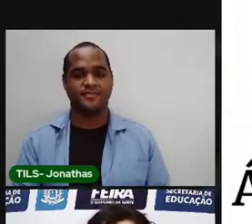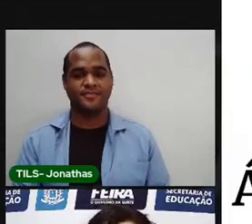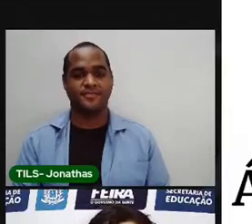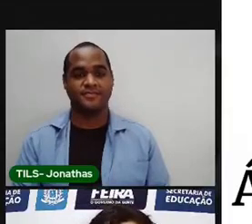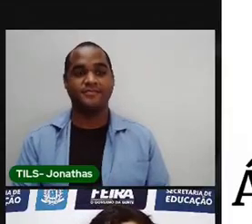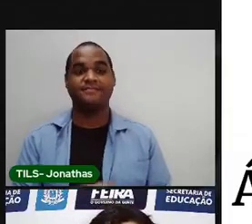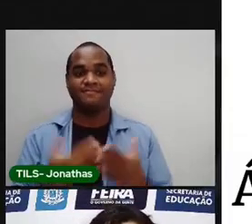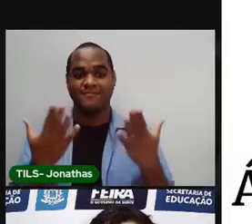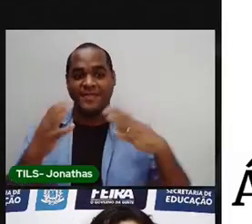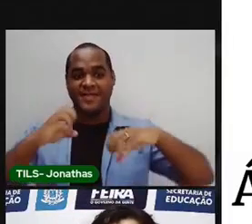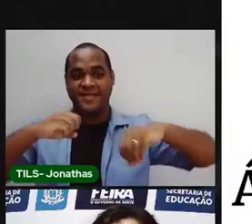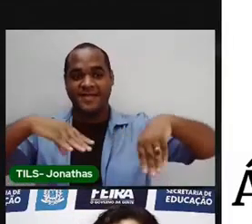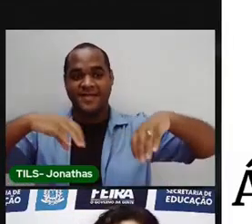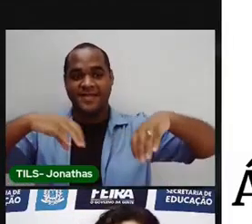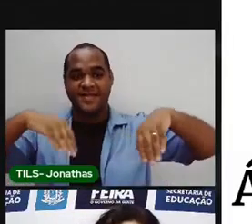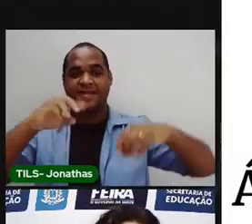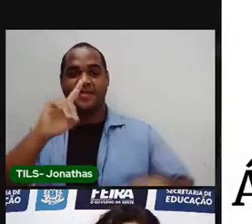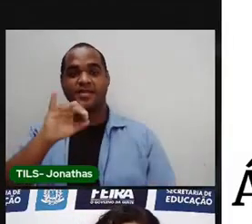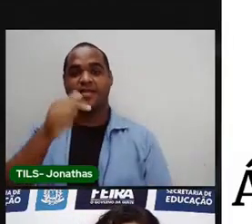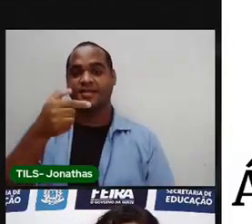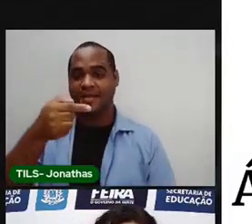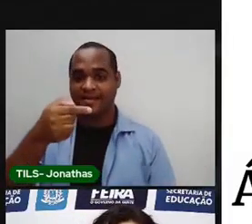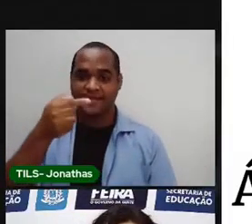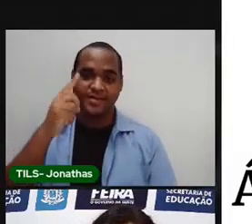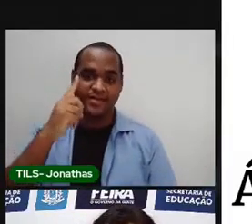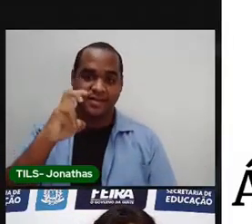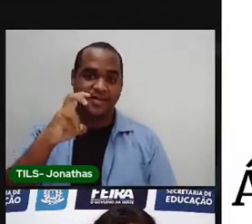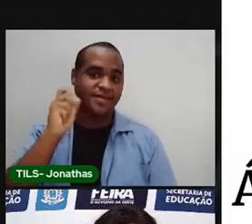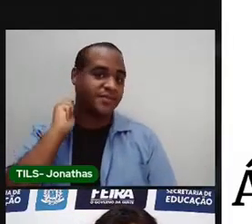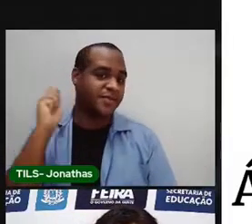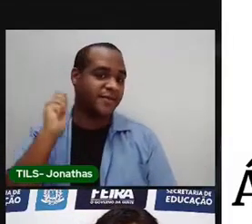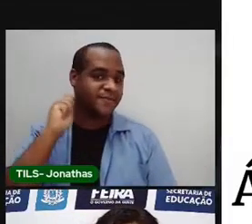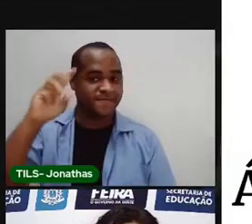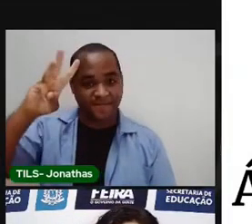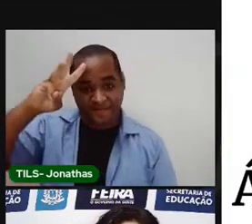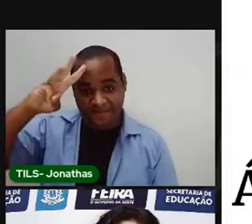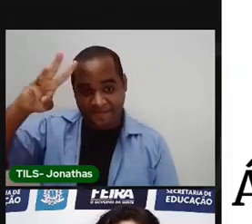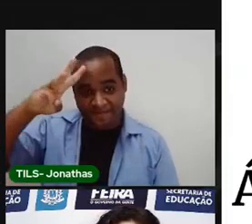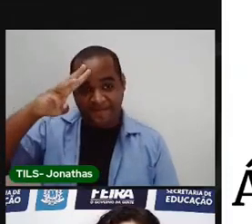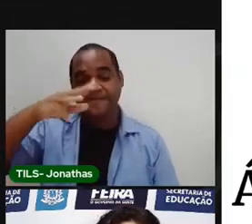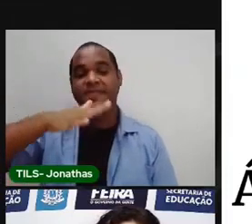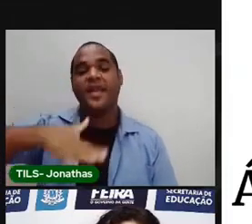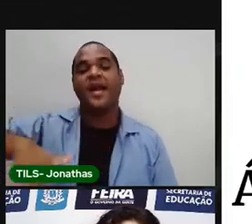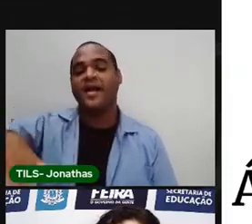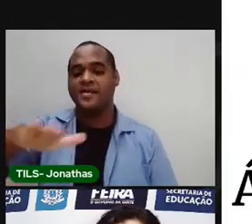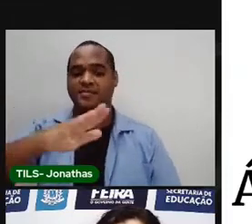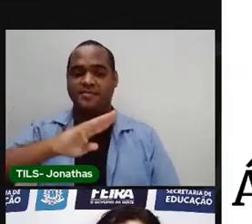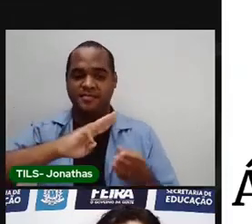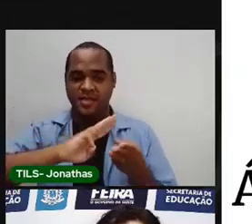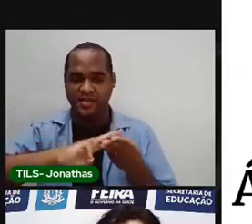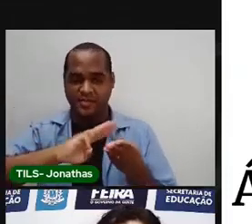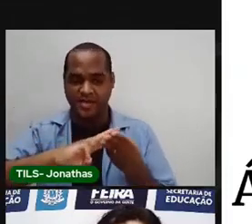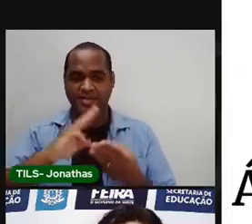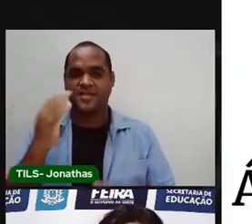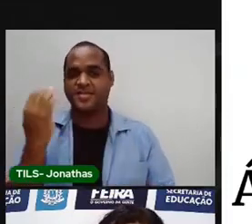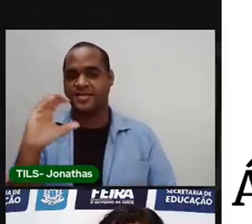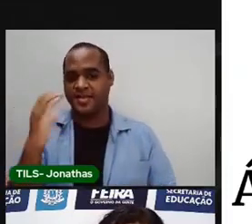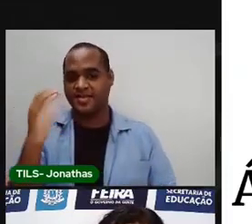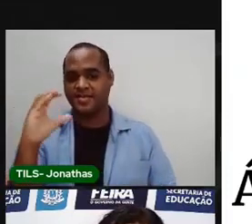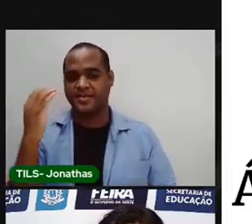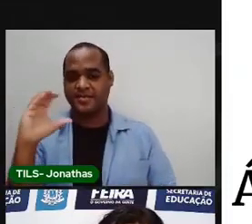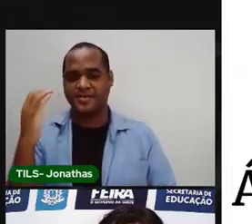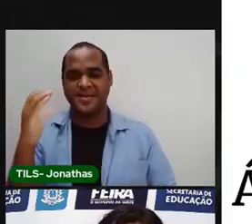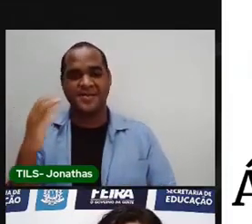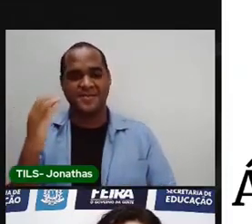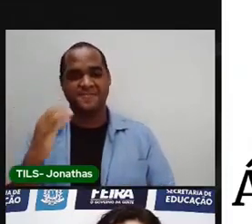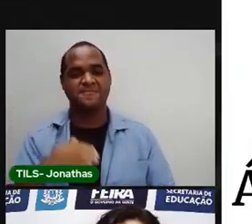Aulas 7, 15 de abril, terça-feira. Há áreas de hoje matemática e ciências